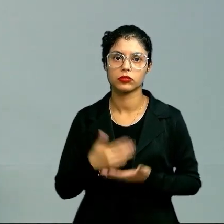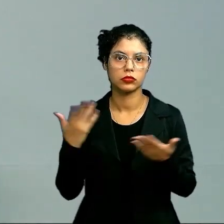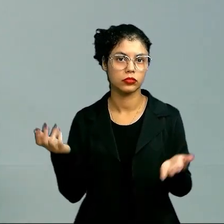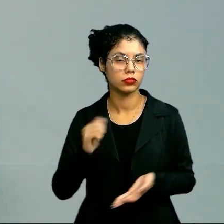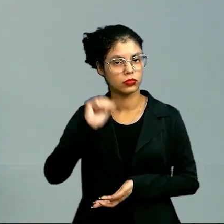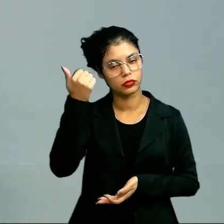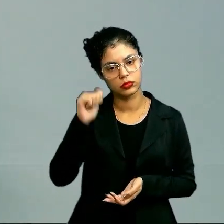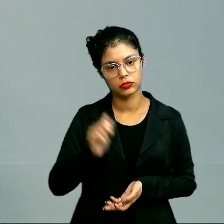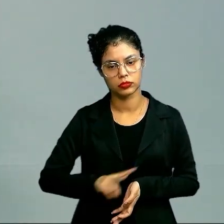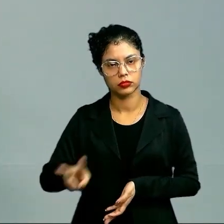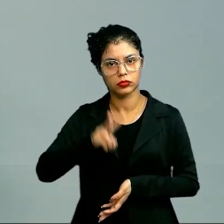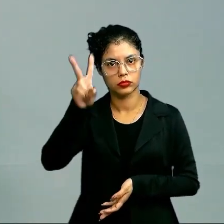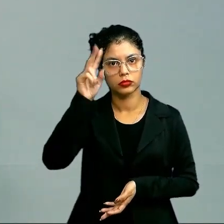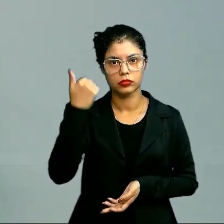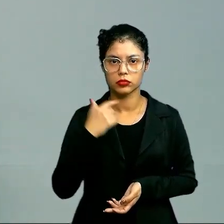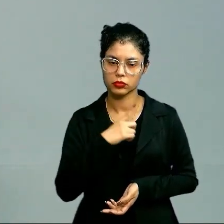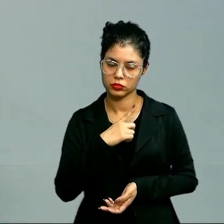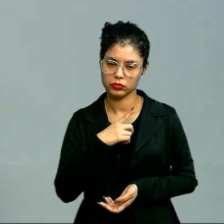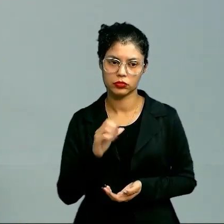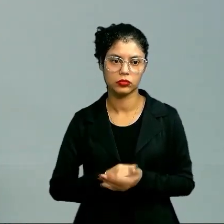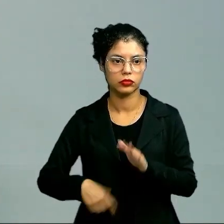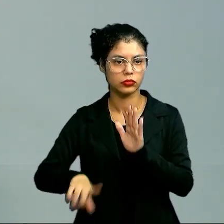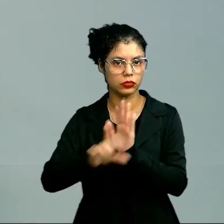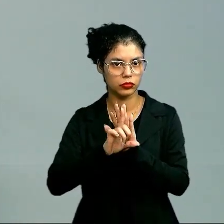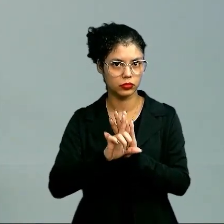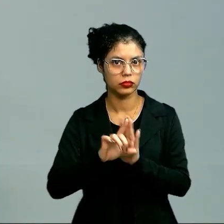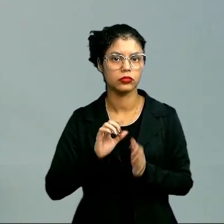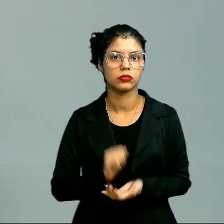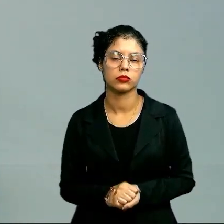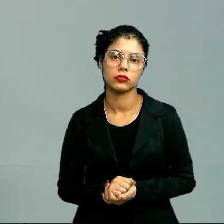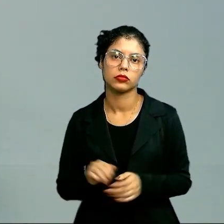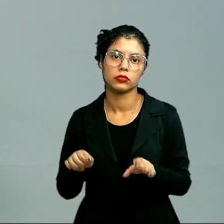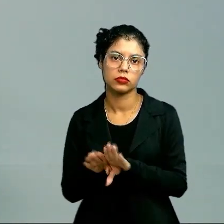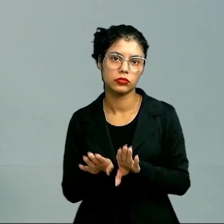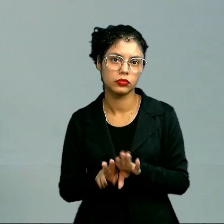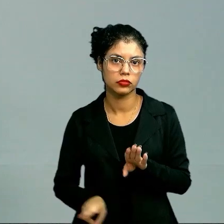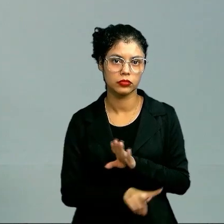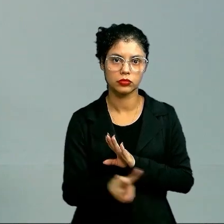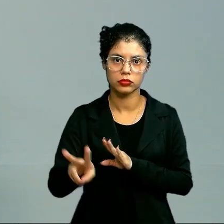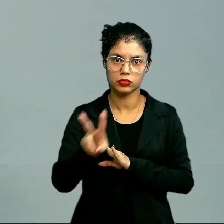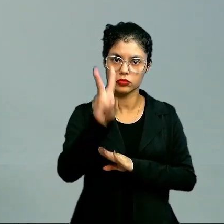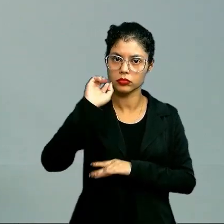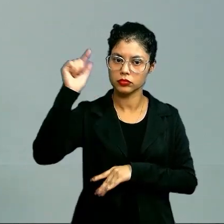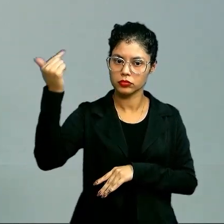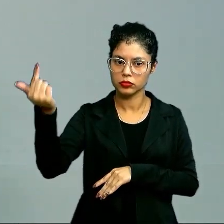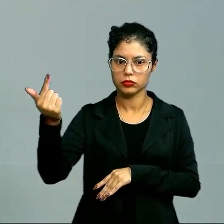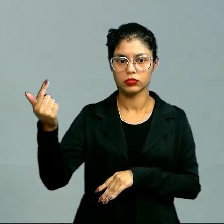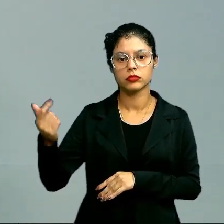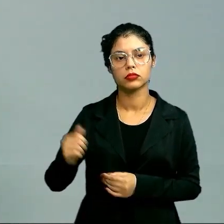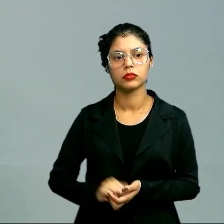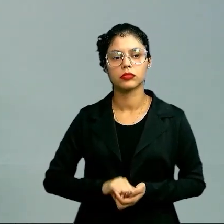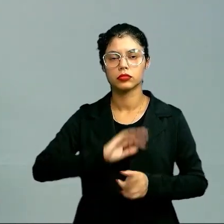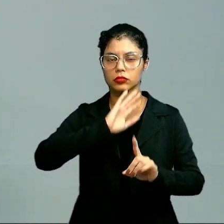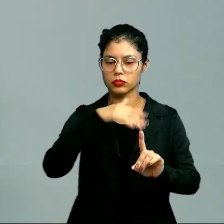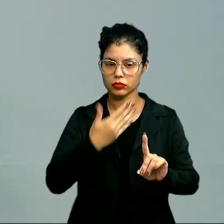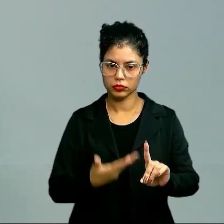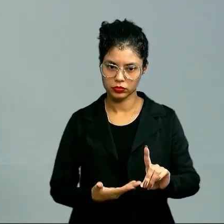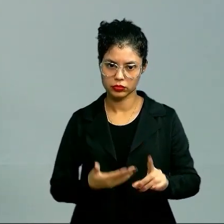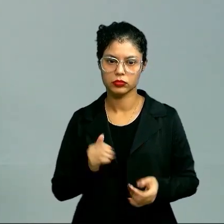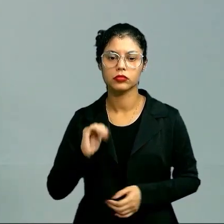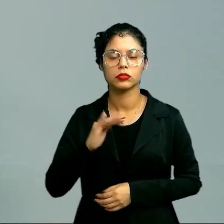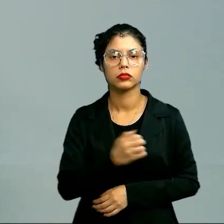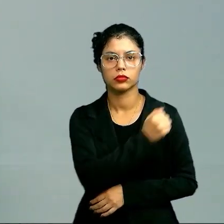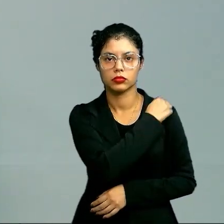vai valorizar aquele que tem leis, que tem regras, mas ele vai valorizar aquele que é nobre, aquele que é